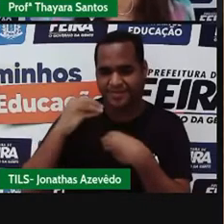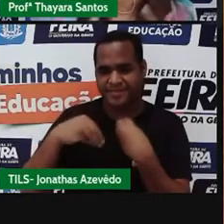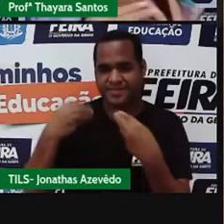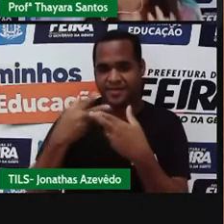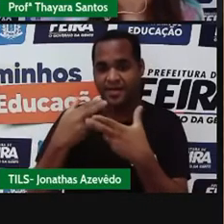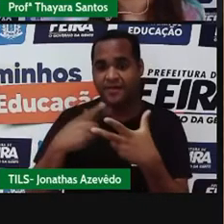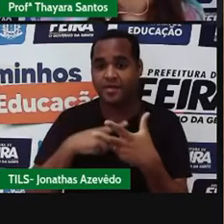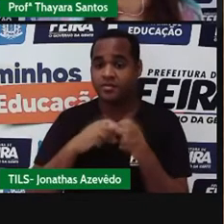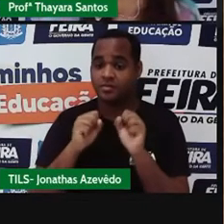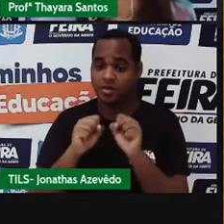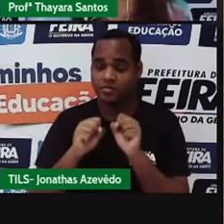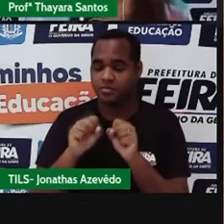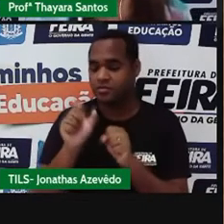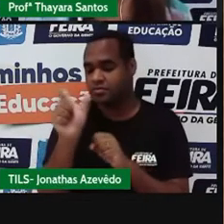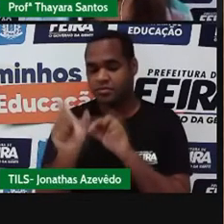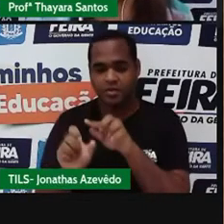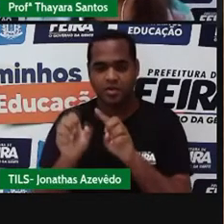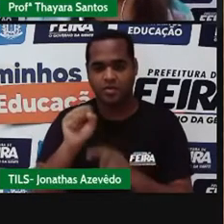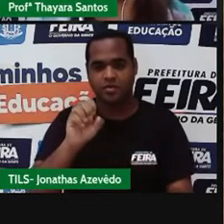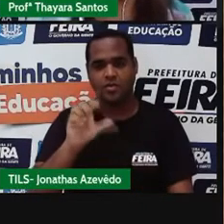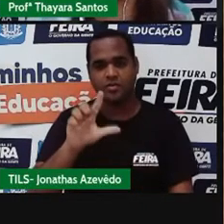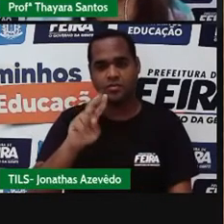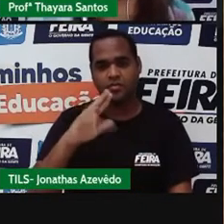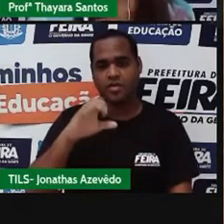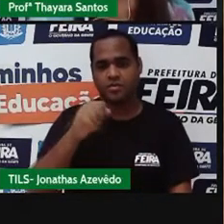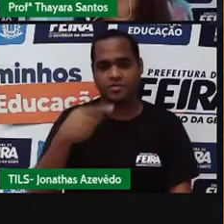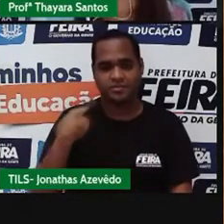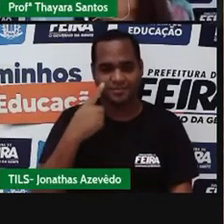elas de solução. Vou colocar aqui para vocês.